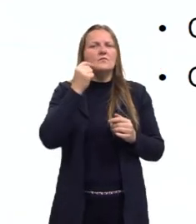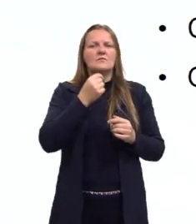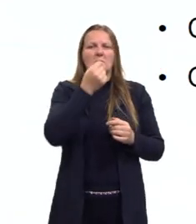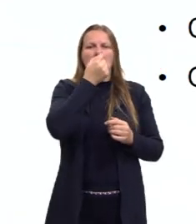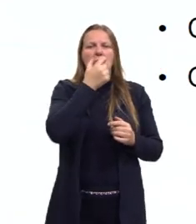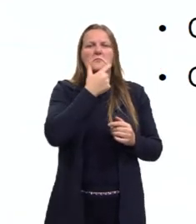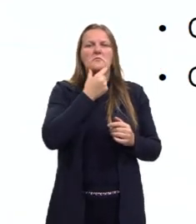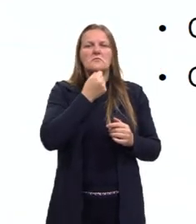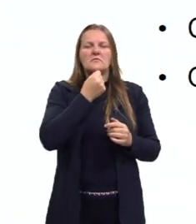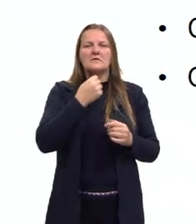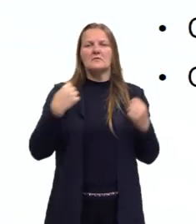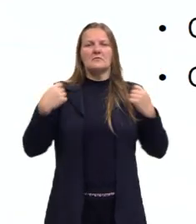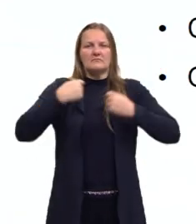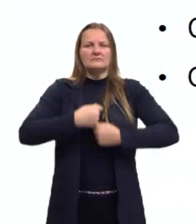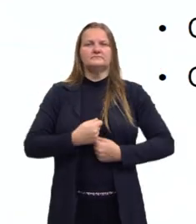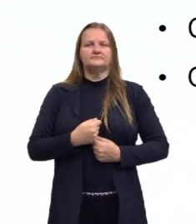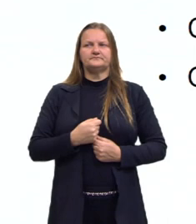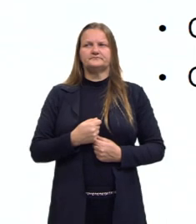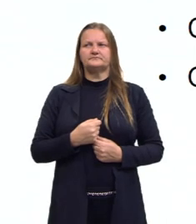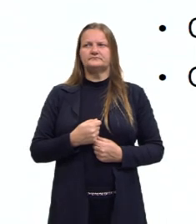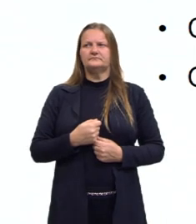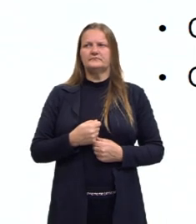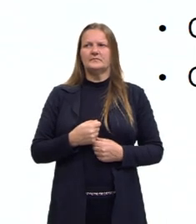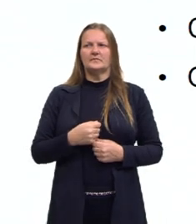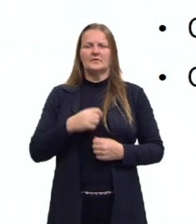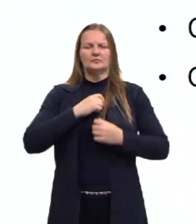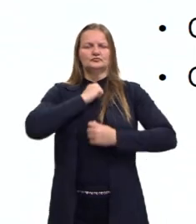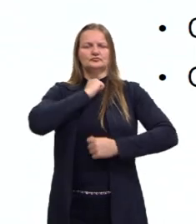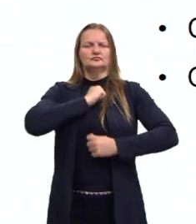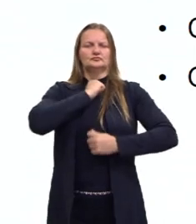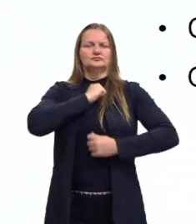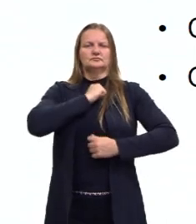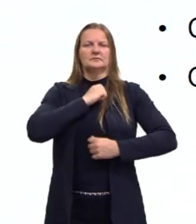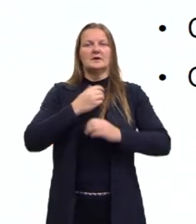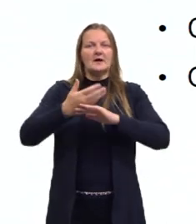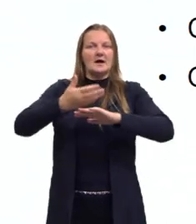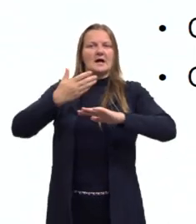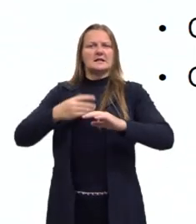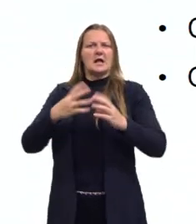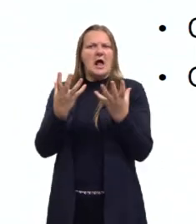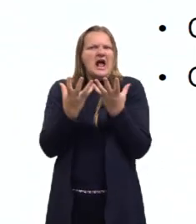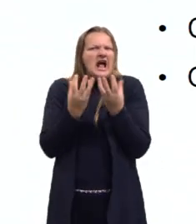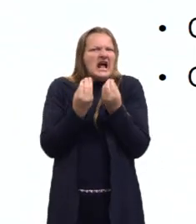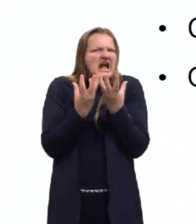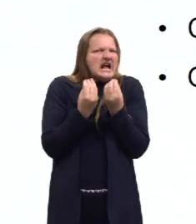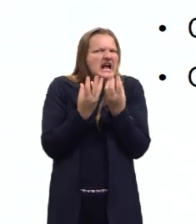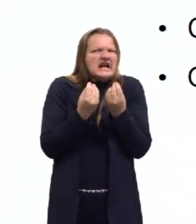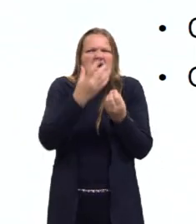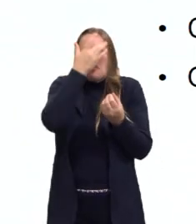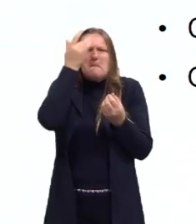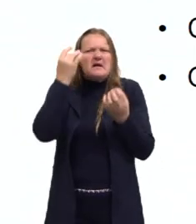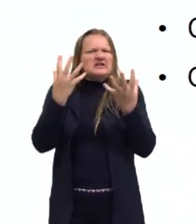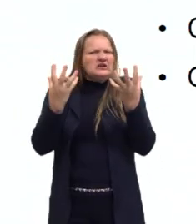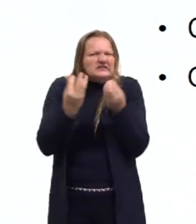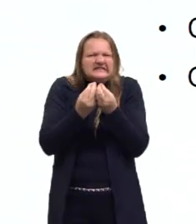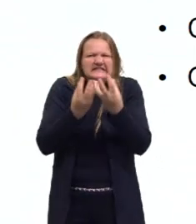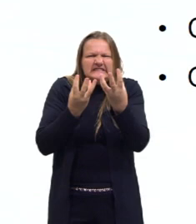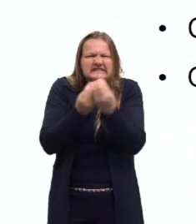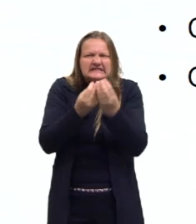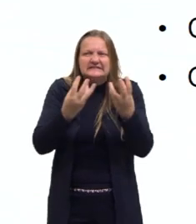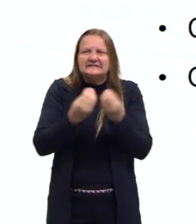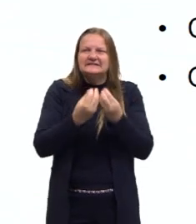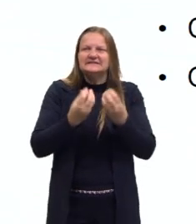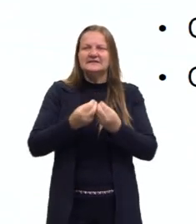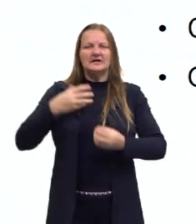ele está aí com um casaco, com um terno, com uma gravata, e atrás dele, muita gente, o povo, e ele está